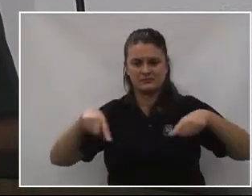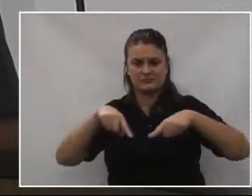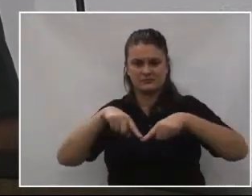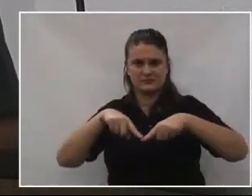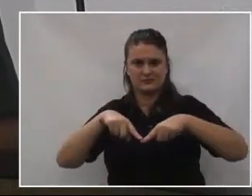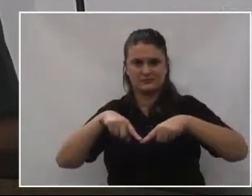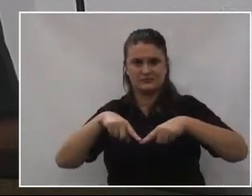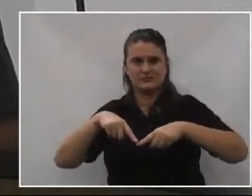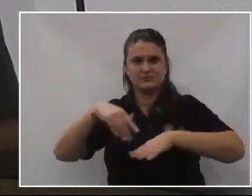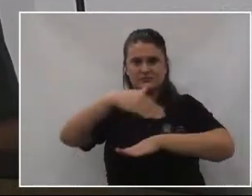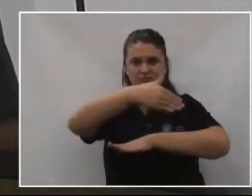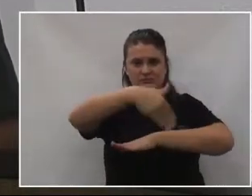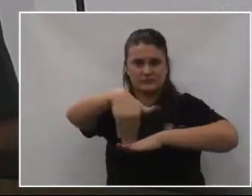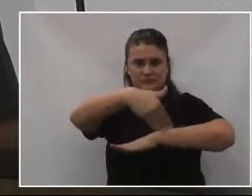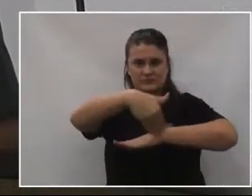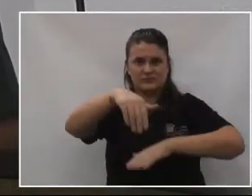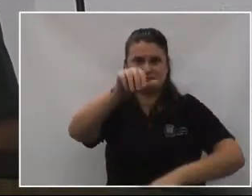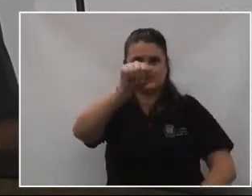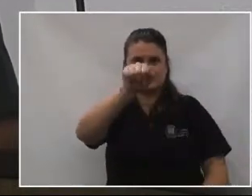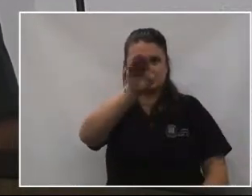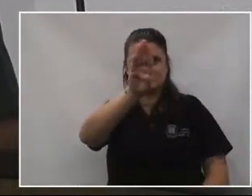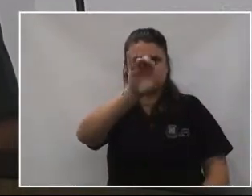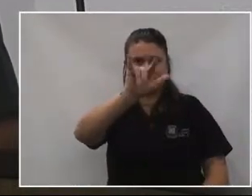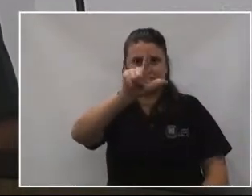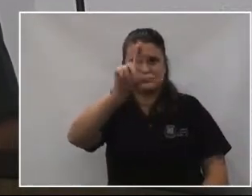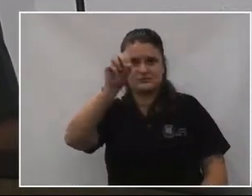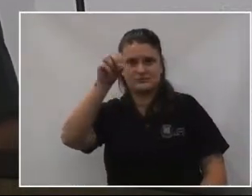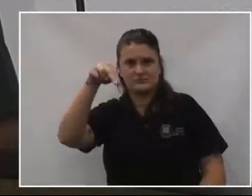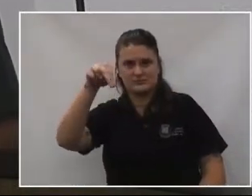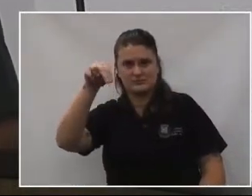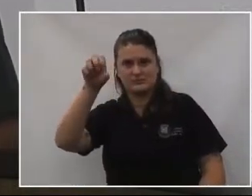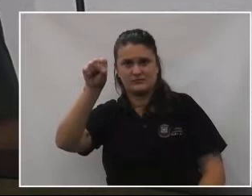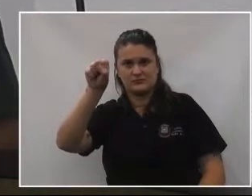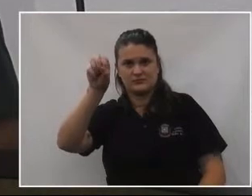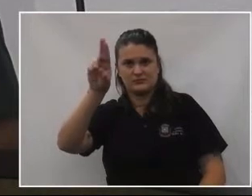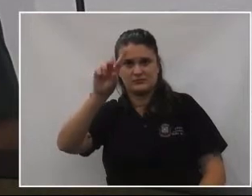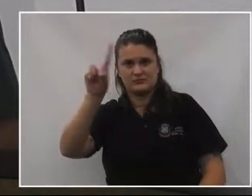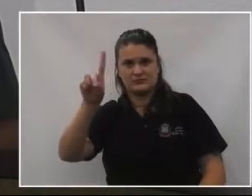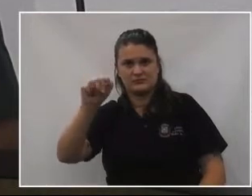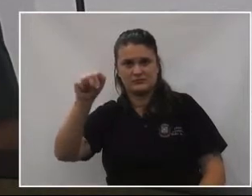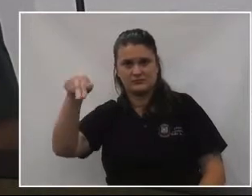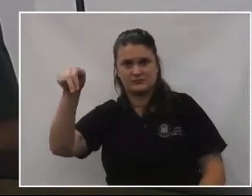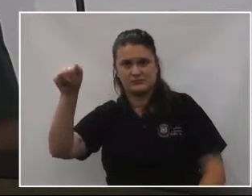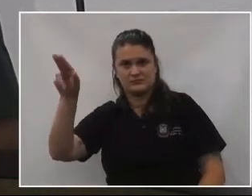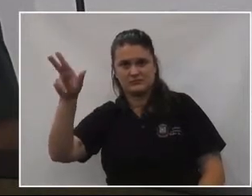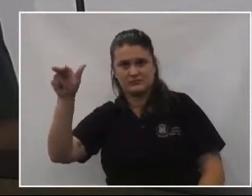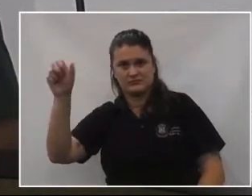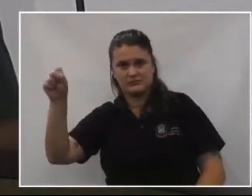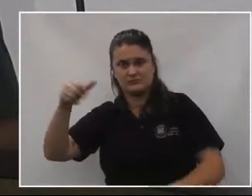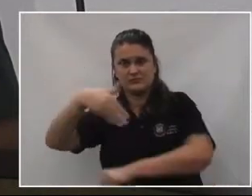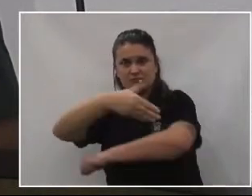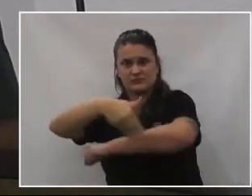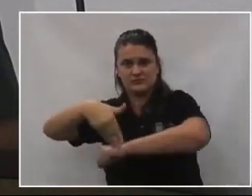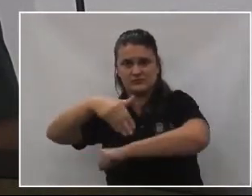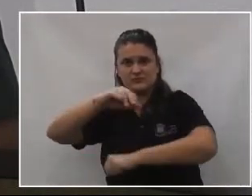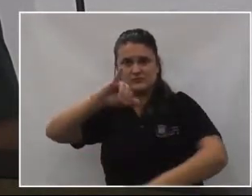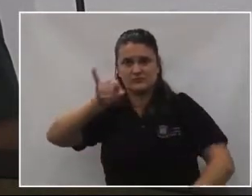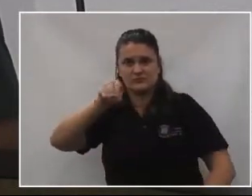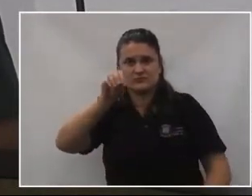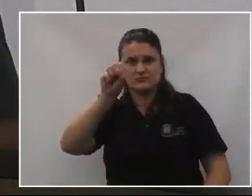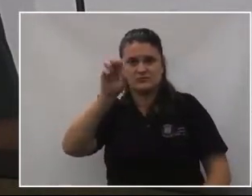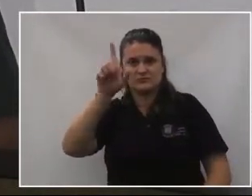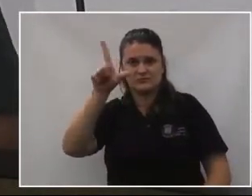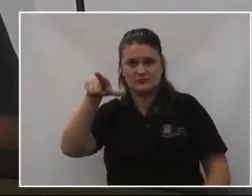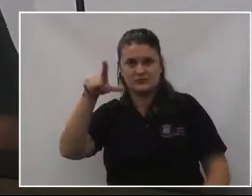compreendida entre a rua Abilon de Sousa Naves, rua José Pioli e rua 14,